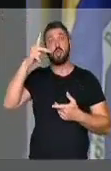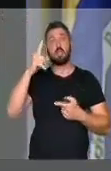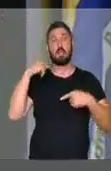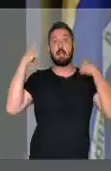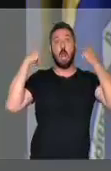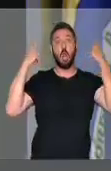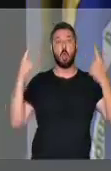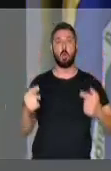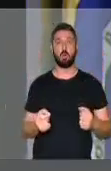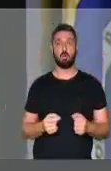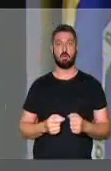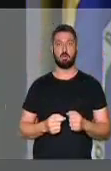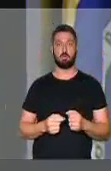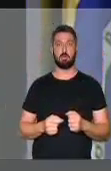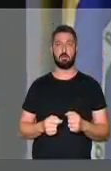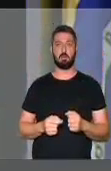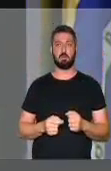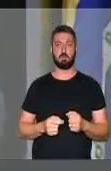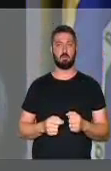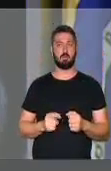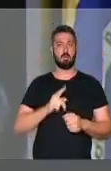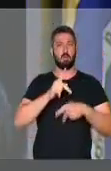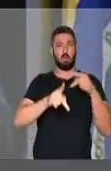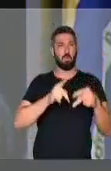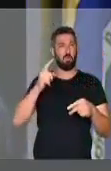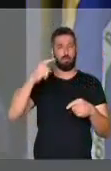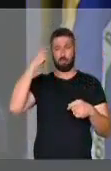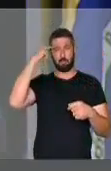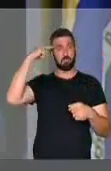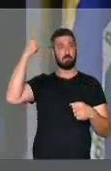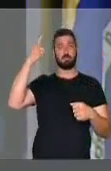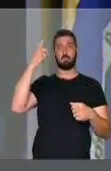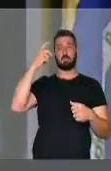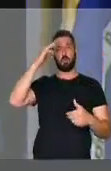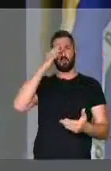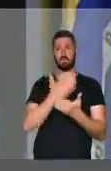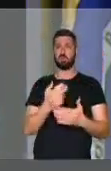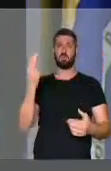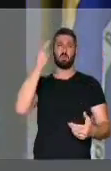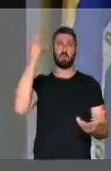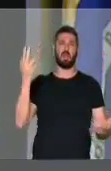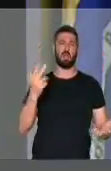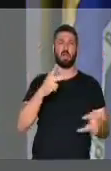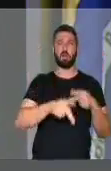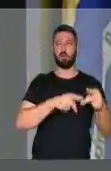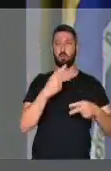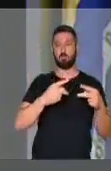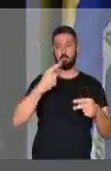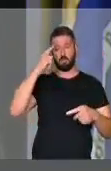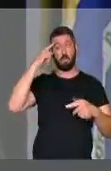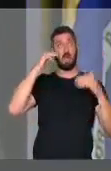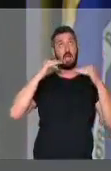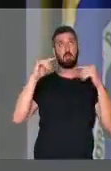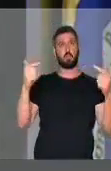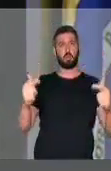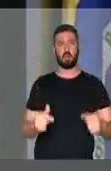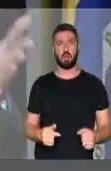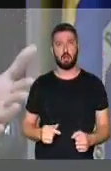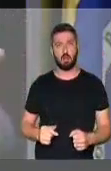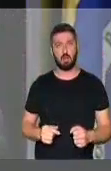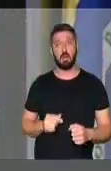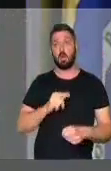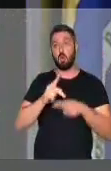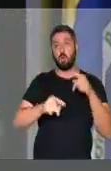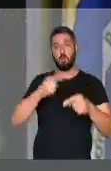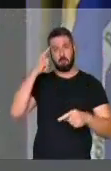louco para acreditar nesse povo. Deputado Aleluia. É um povo que não tem credibilidade nenhuma. É um povo desequilibrado. É um